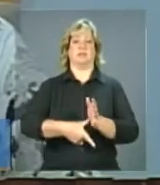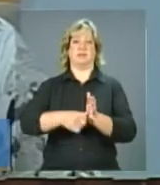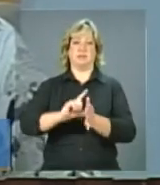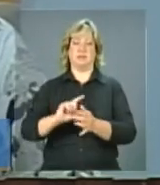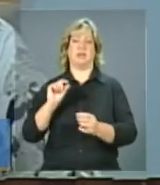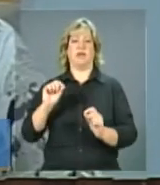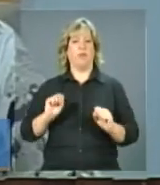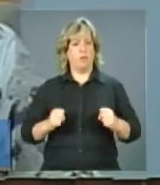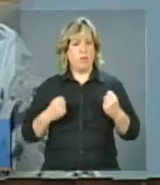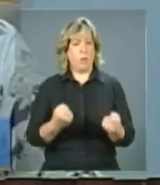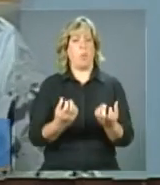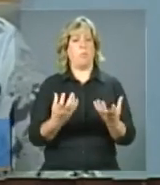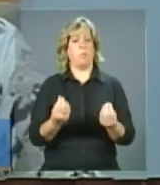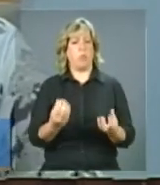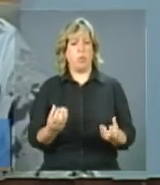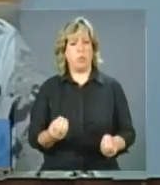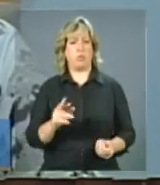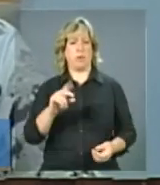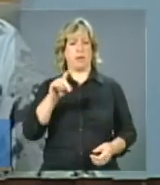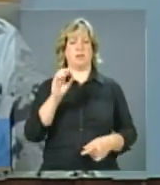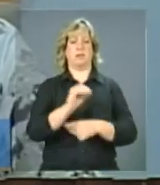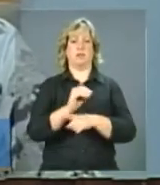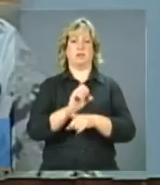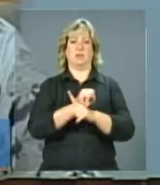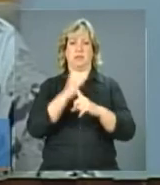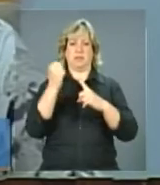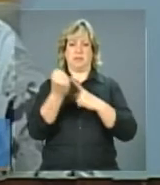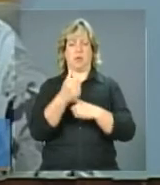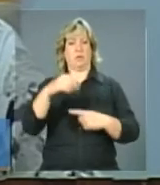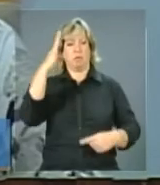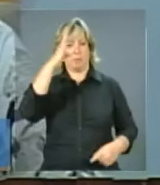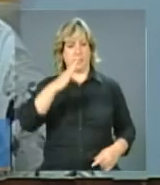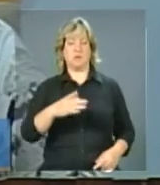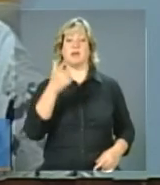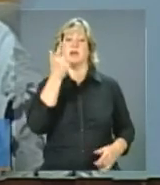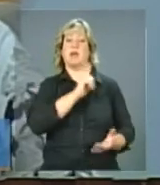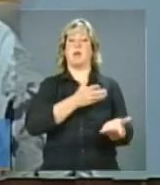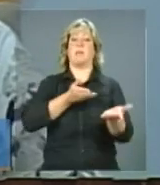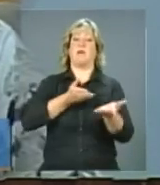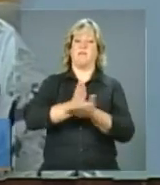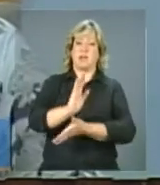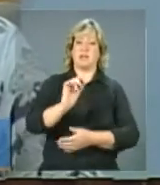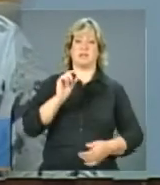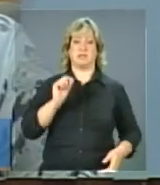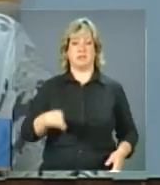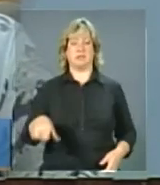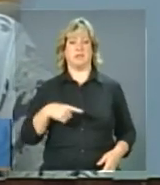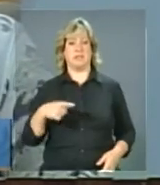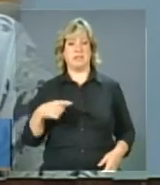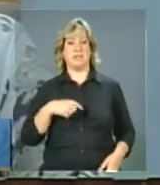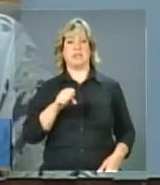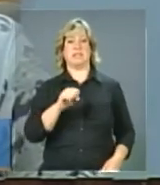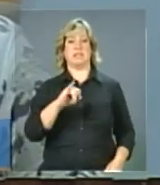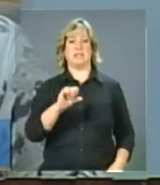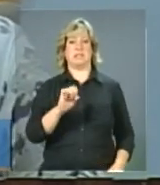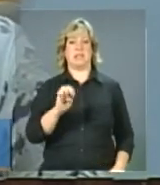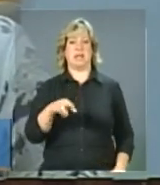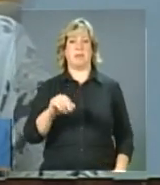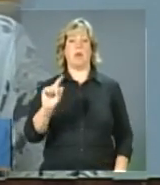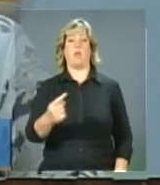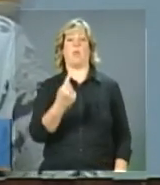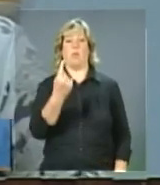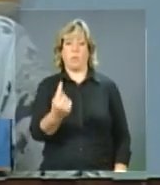assistência social no Brasil com a aprovação da nova legislação do Sistema Único de Assistência Social. Isso passará agora a